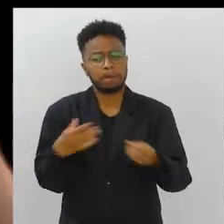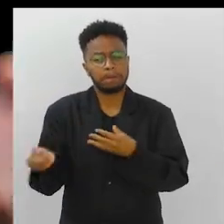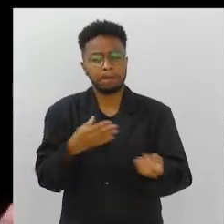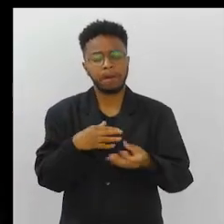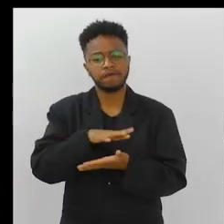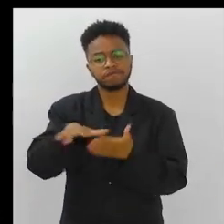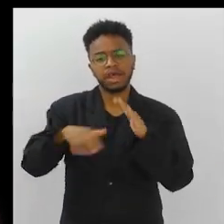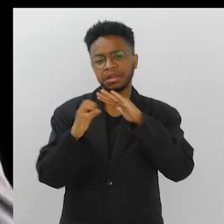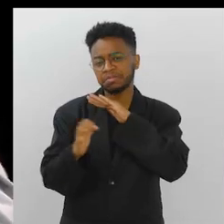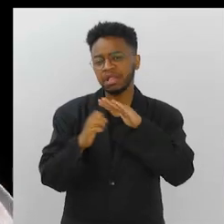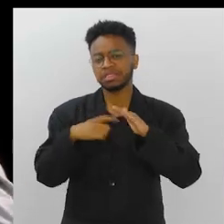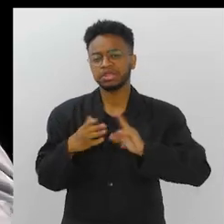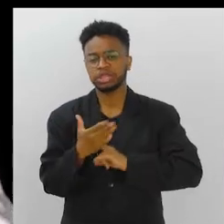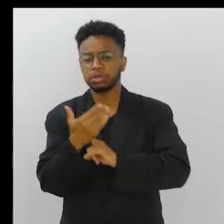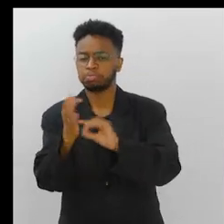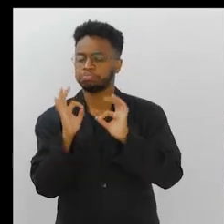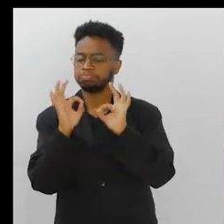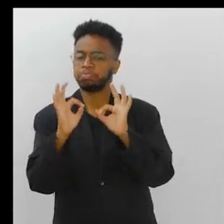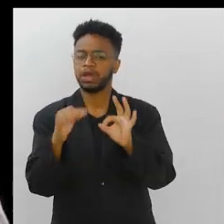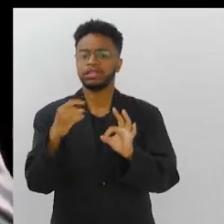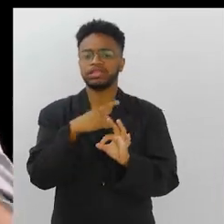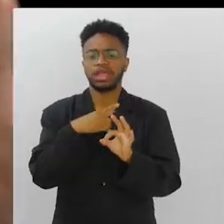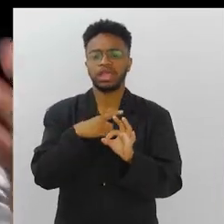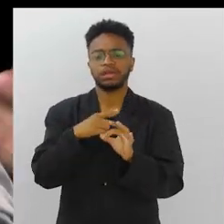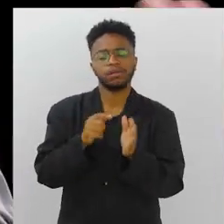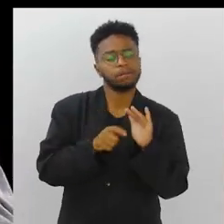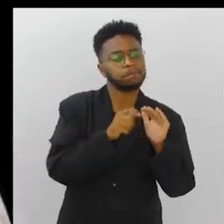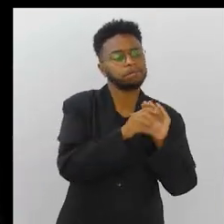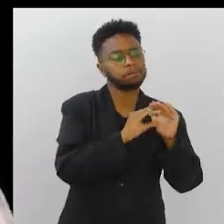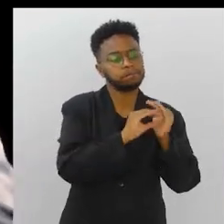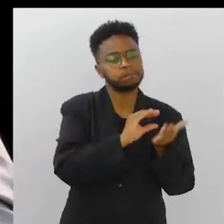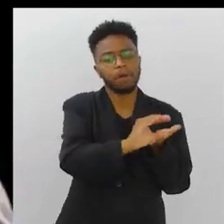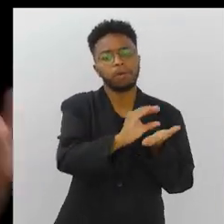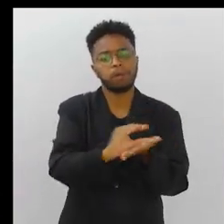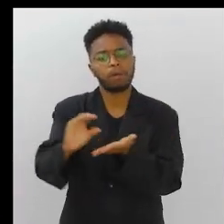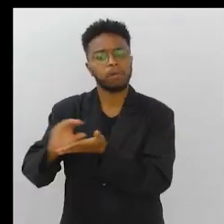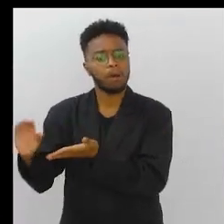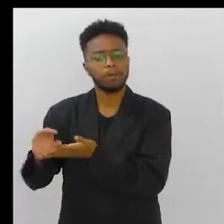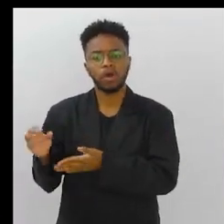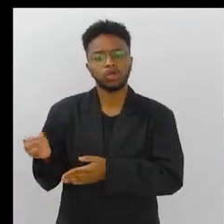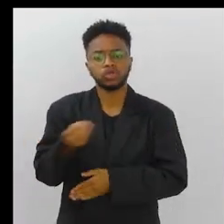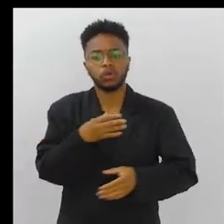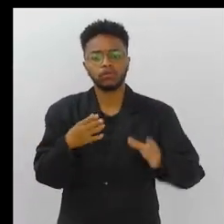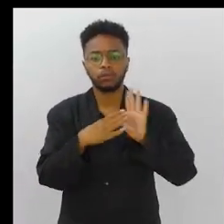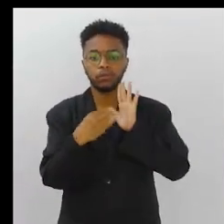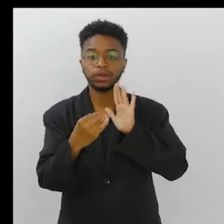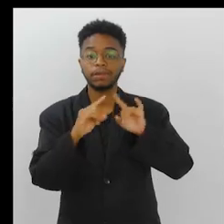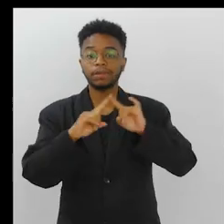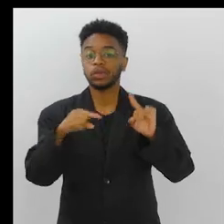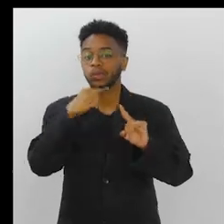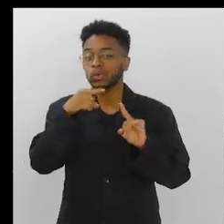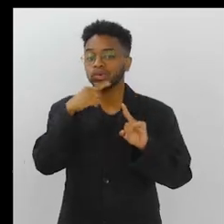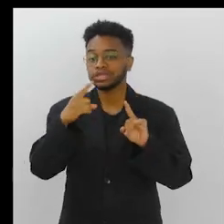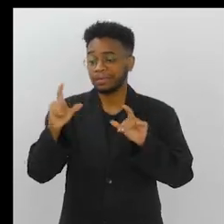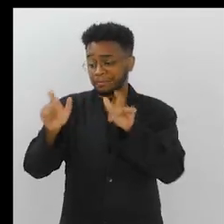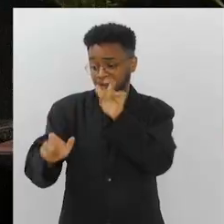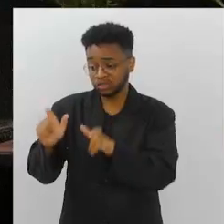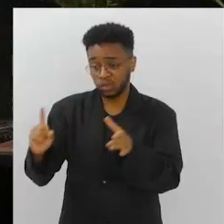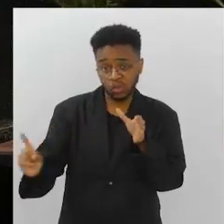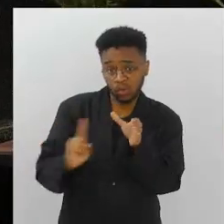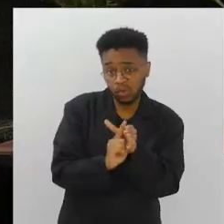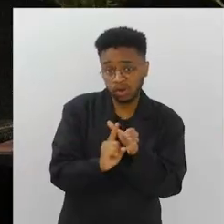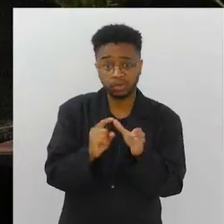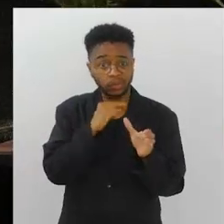modelo gerencial de empresa, que você tenha novas tecnologias, novos fundos, novos mercados, novos modelos, se você não consegue integrar as pessoas. Pelo